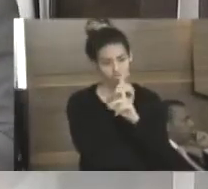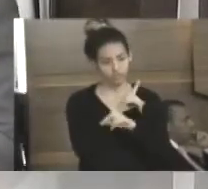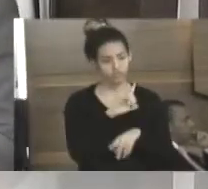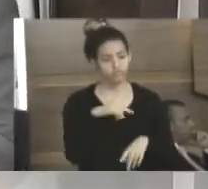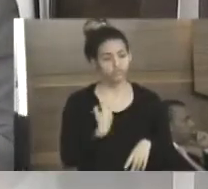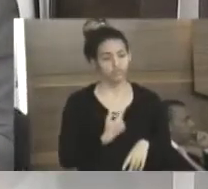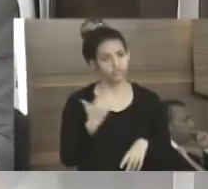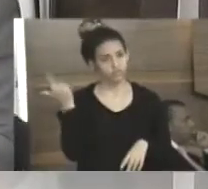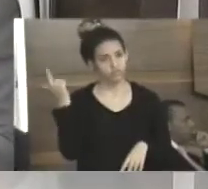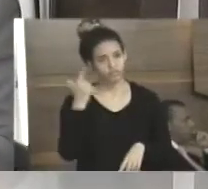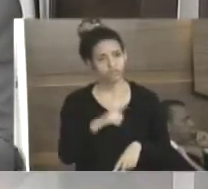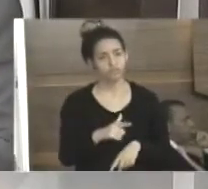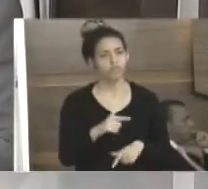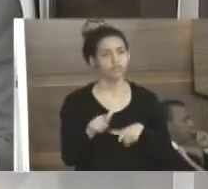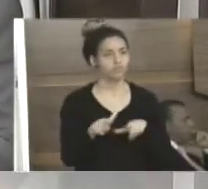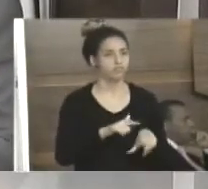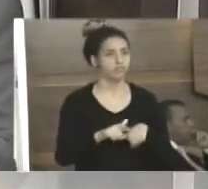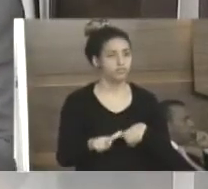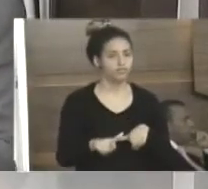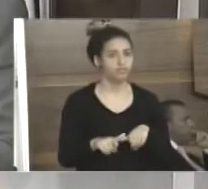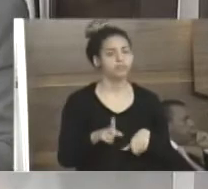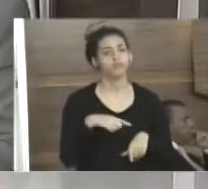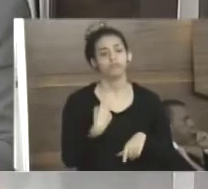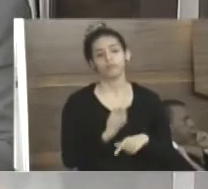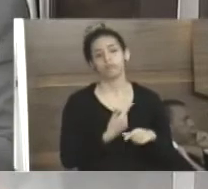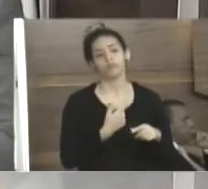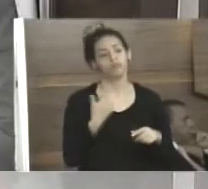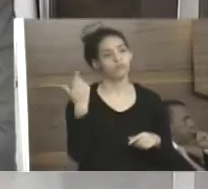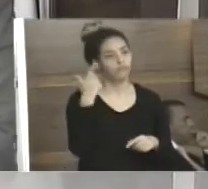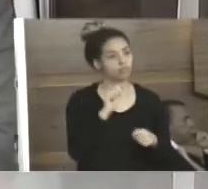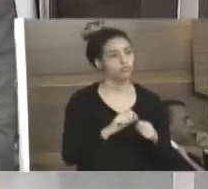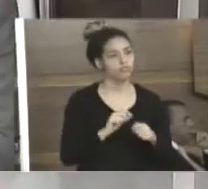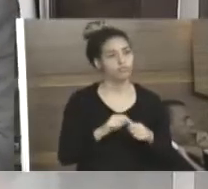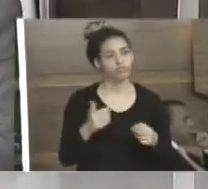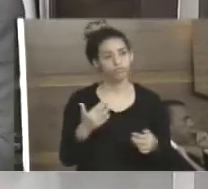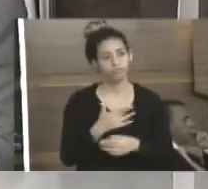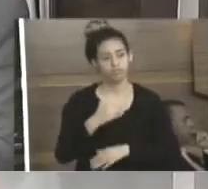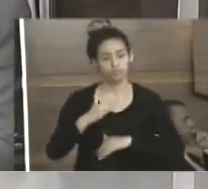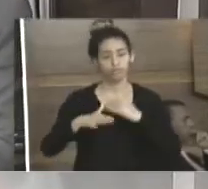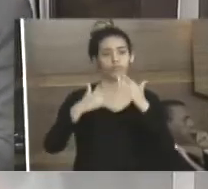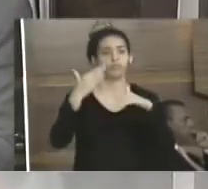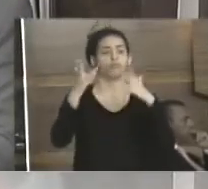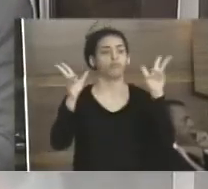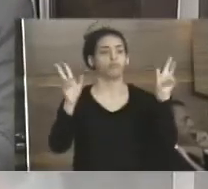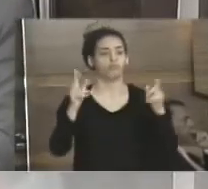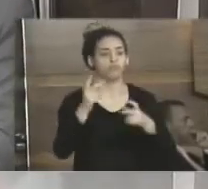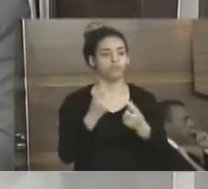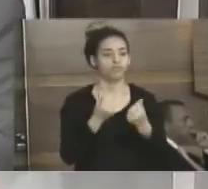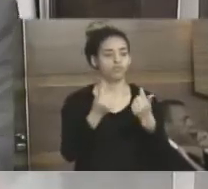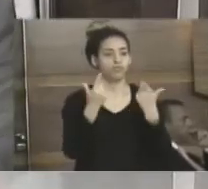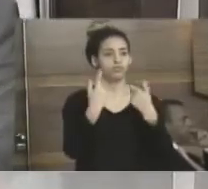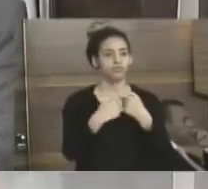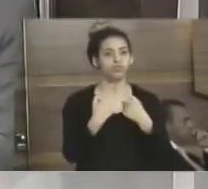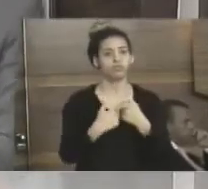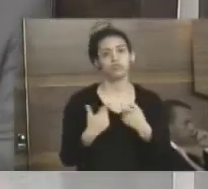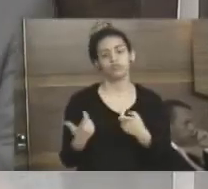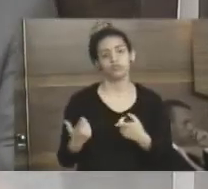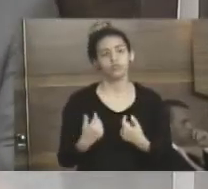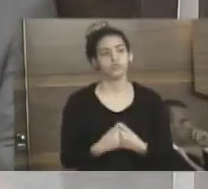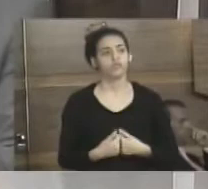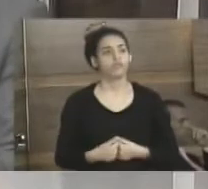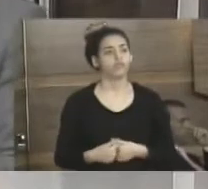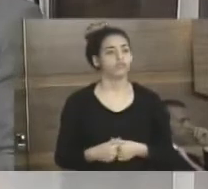da gente conseguir trabalhar, da gente conseguir fazer a cidade crescer com relação à parte econômica, porque, vamos lá,